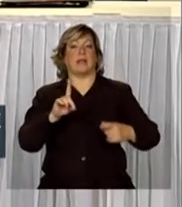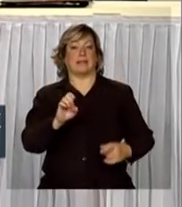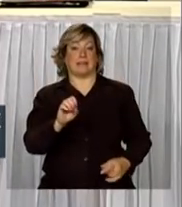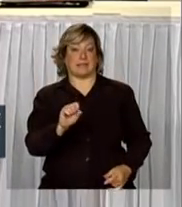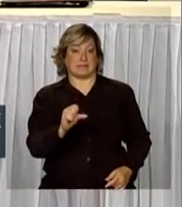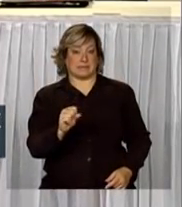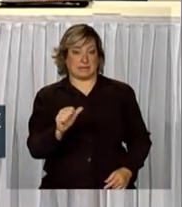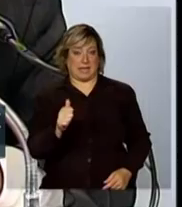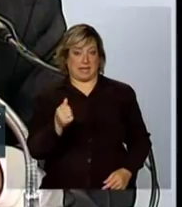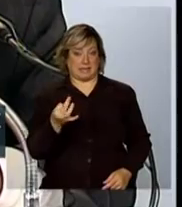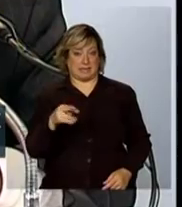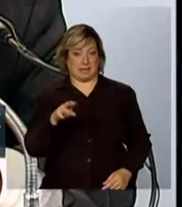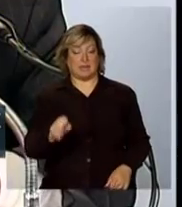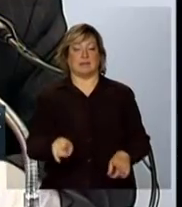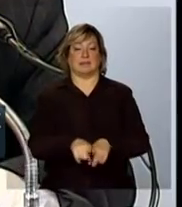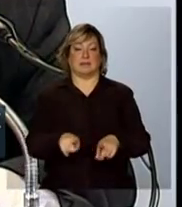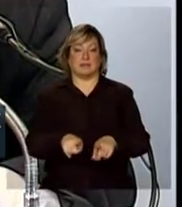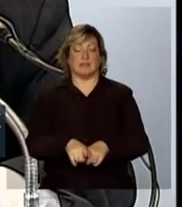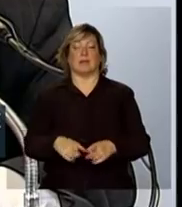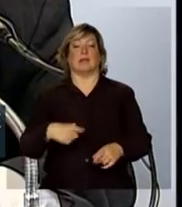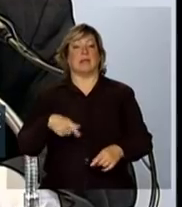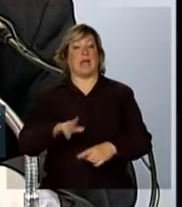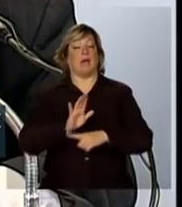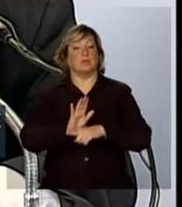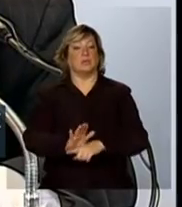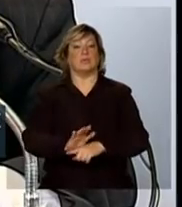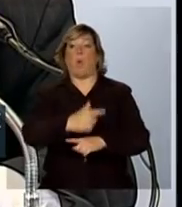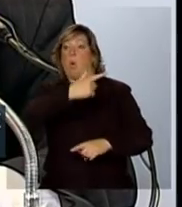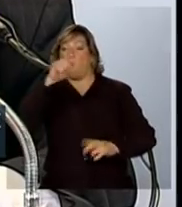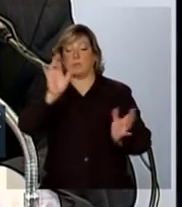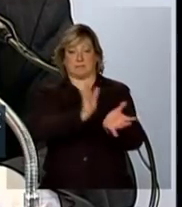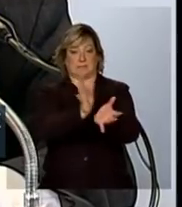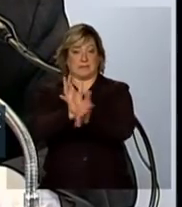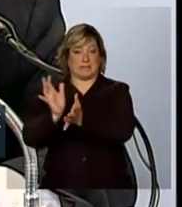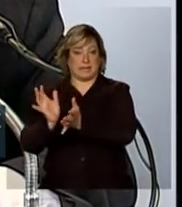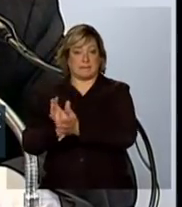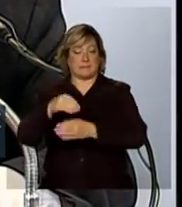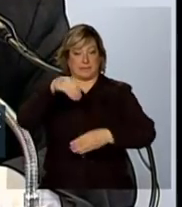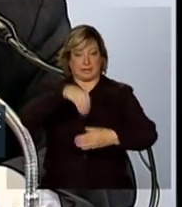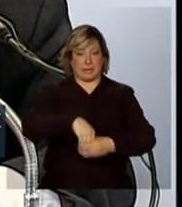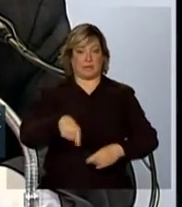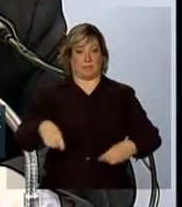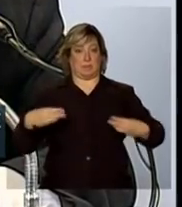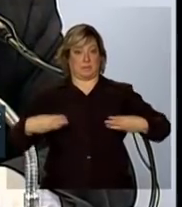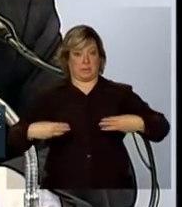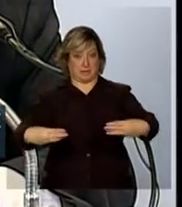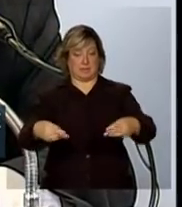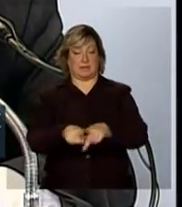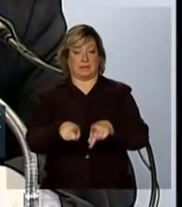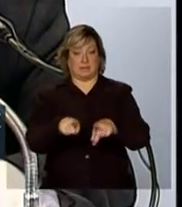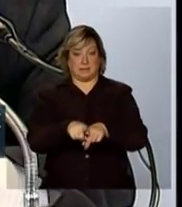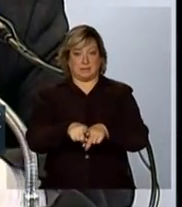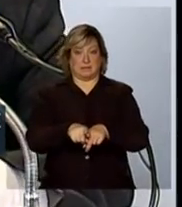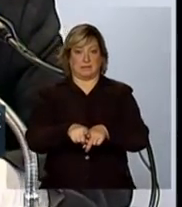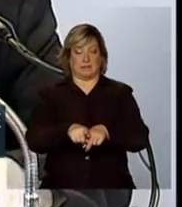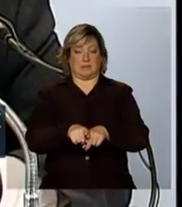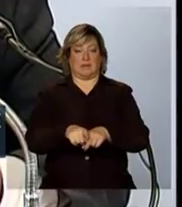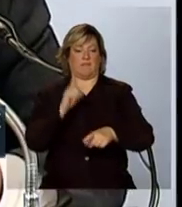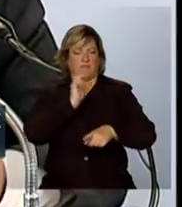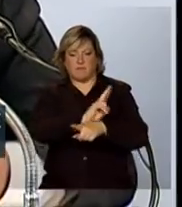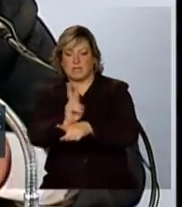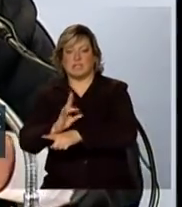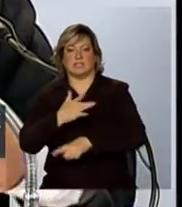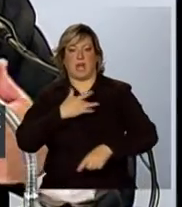competência de forma tal com que outras áreas do Ministério, para além da vigilância em